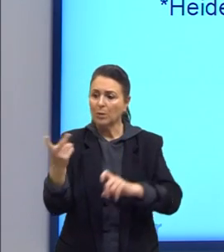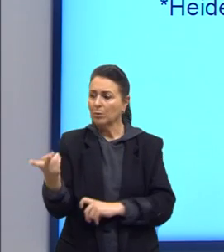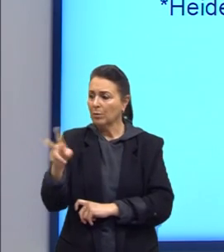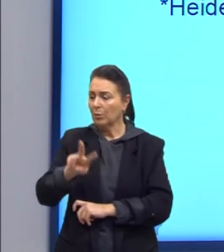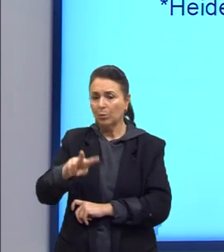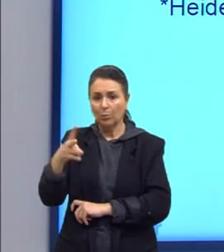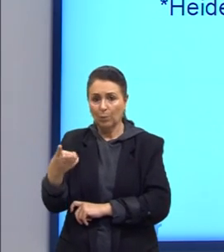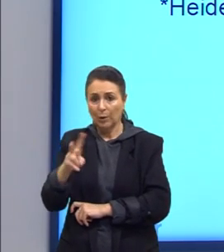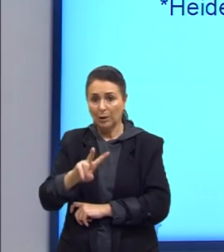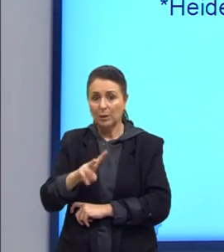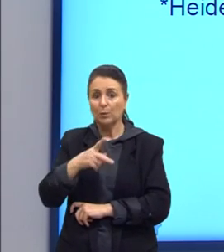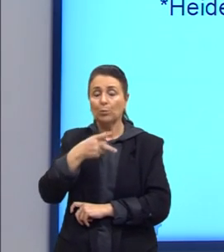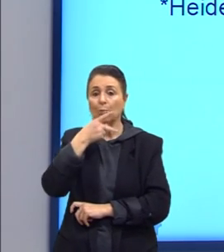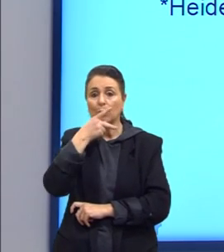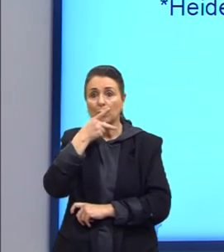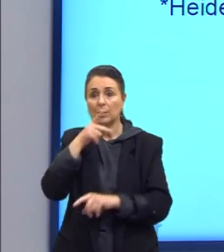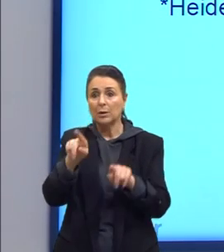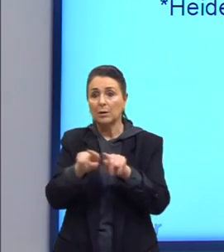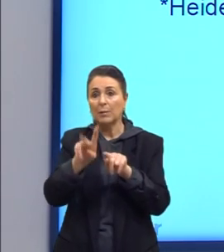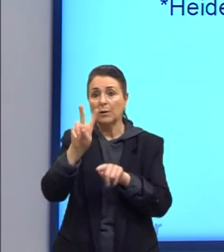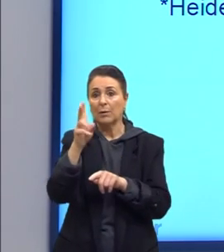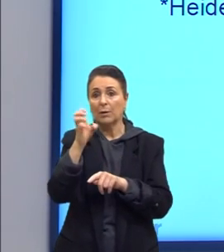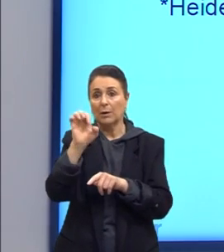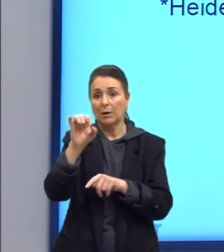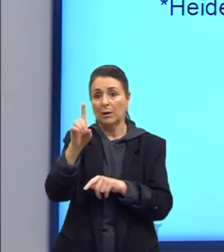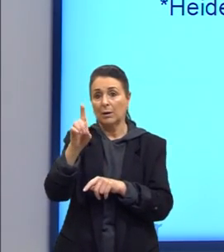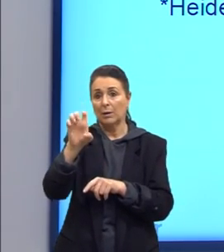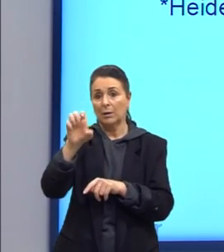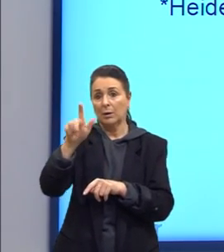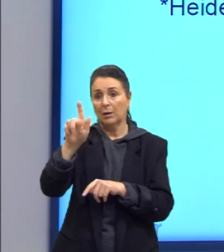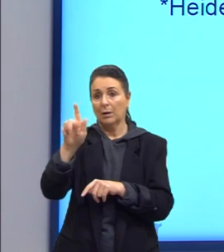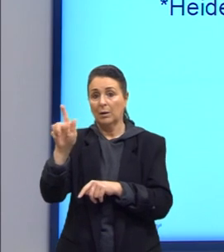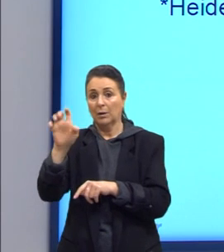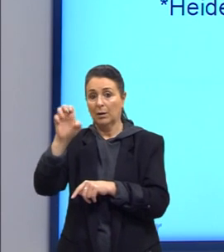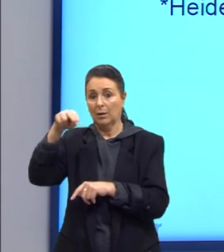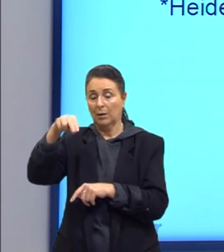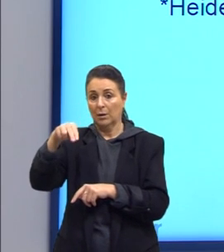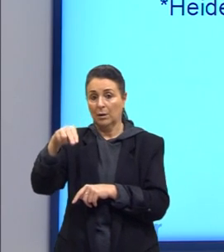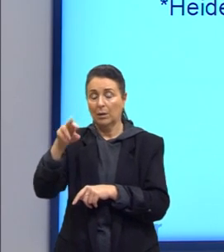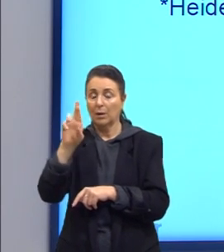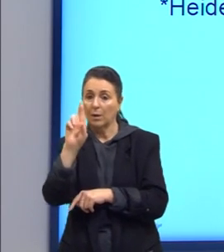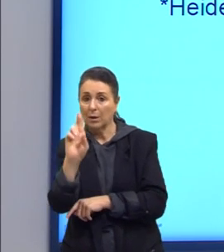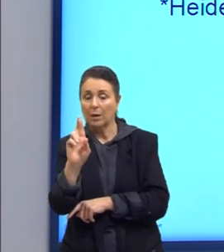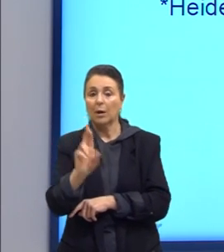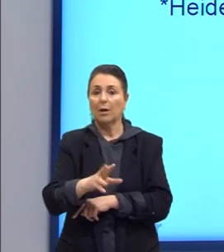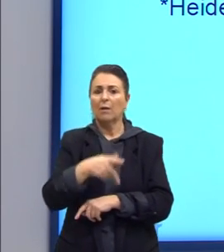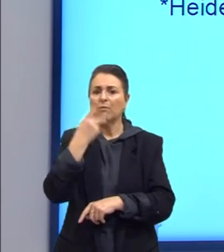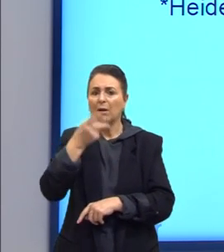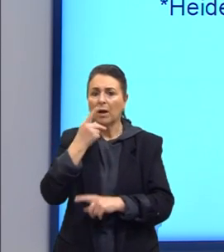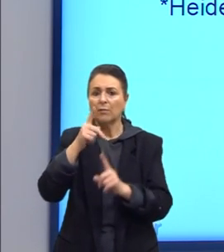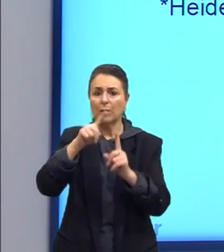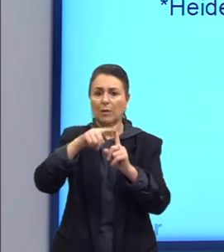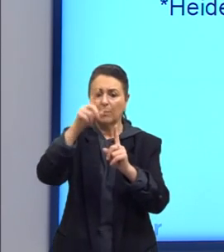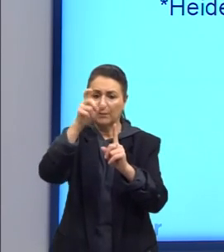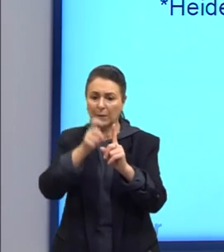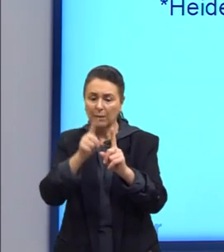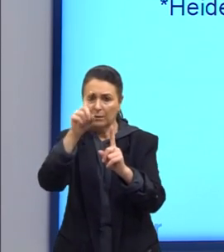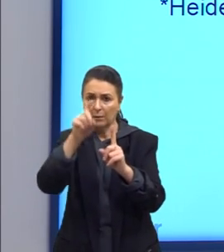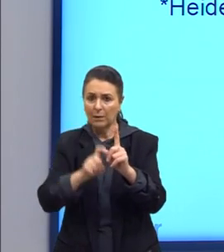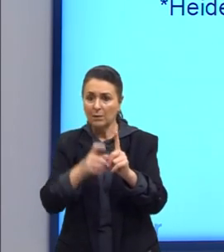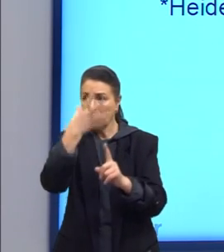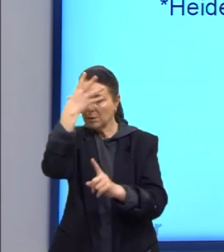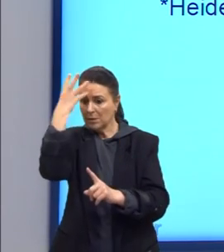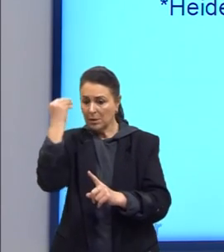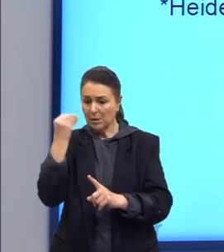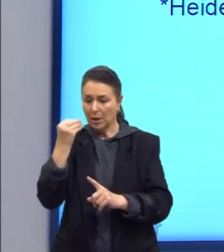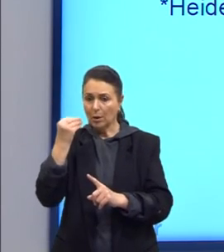platônico. O Heidegger vai dizer que as pessoas falaram da metafísica e esqueceram do ser. O ser está aí, o ser aí.